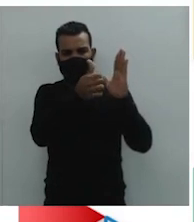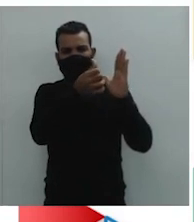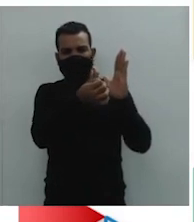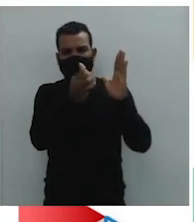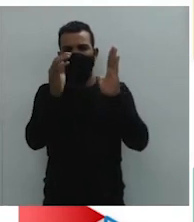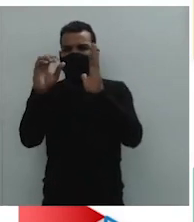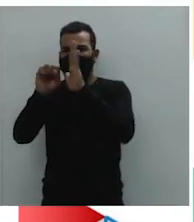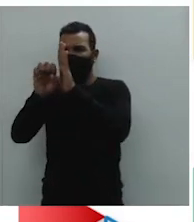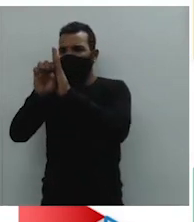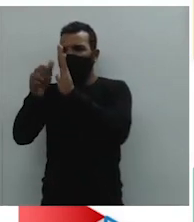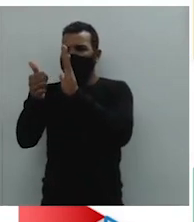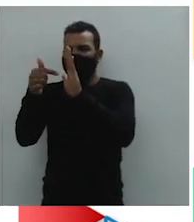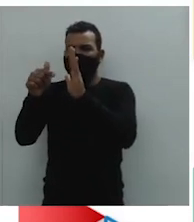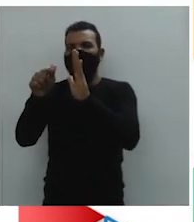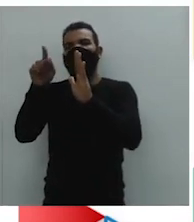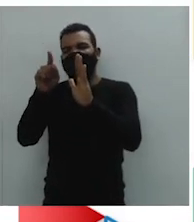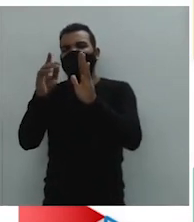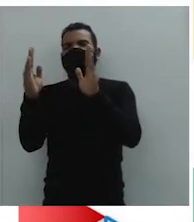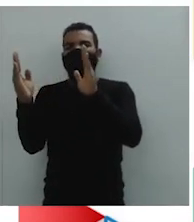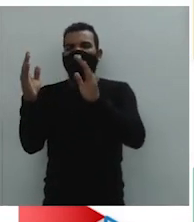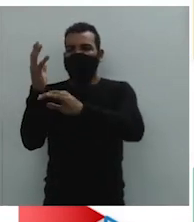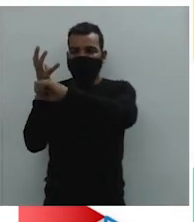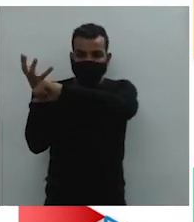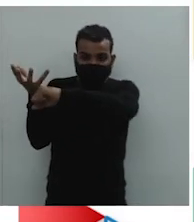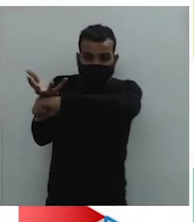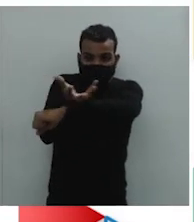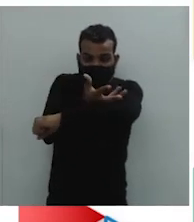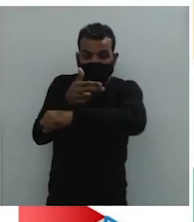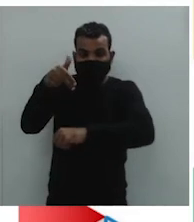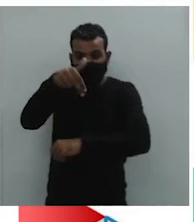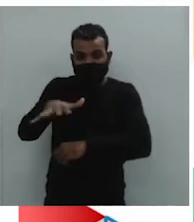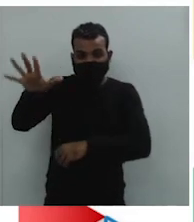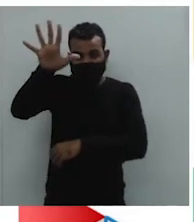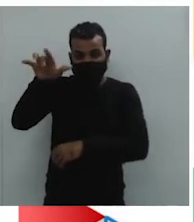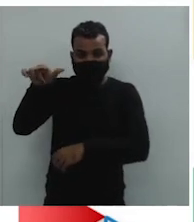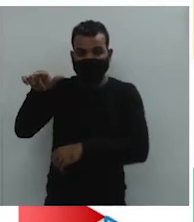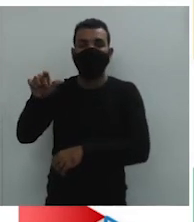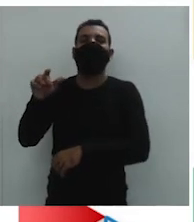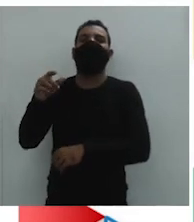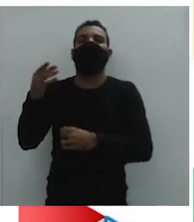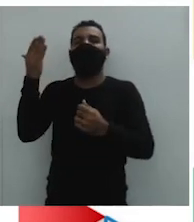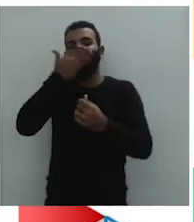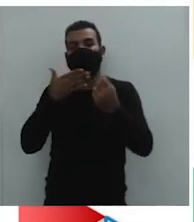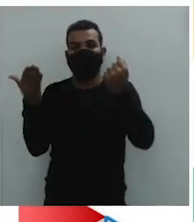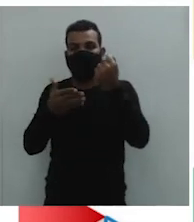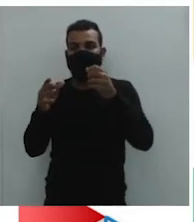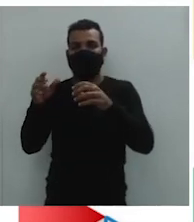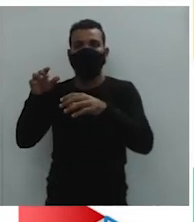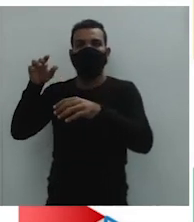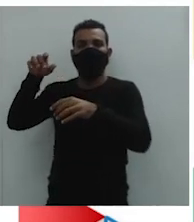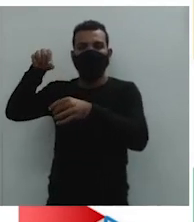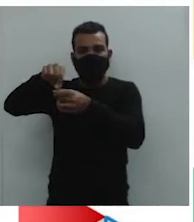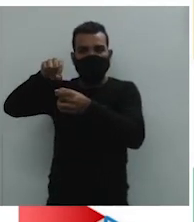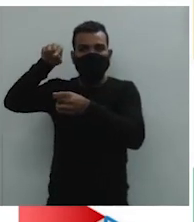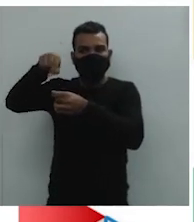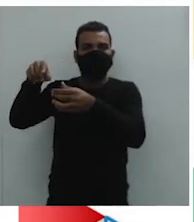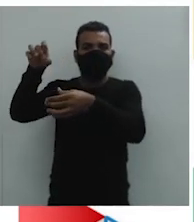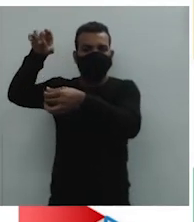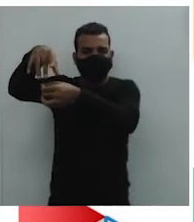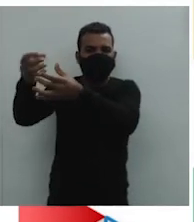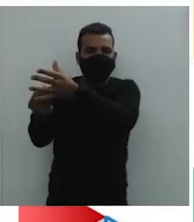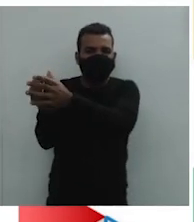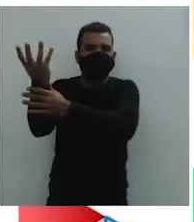a zona da mata nordestina, ela foi ocupada por plantações de cana-de-açúcar. As características